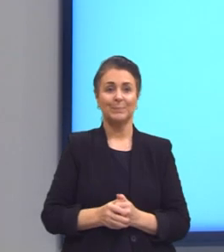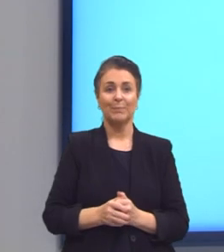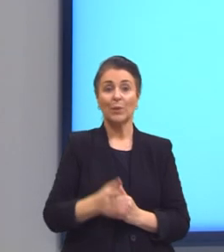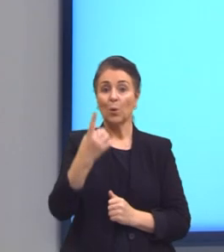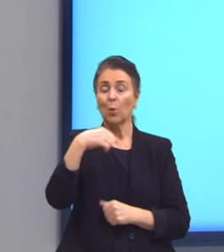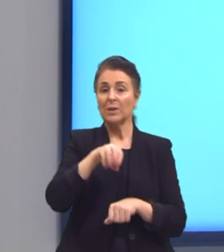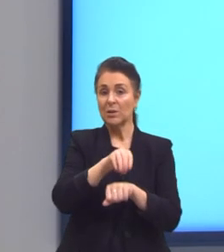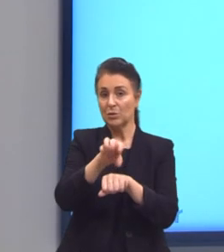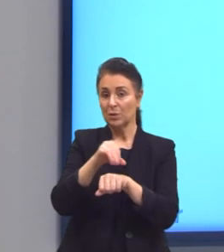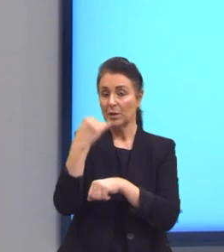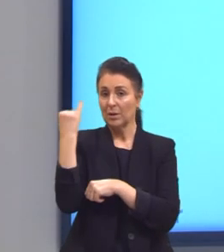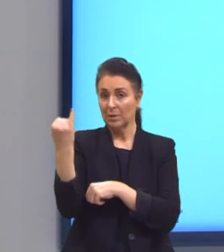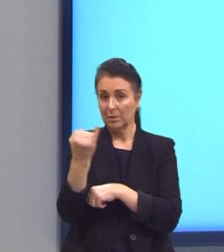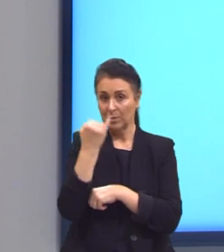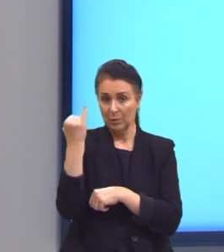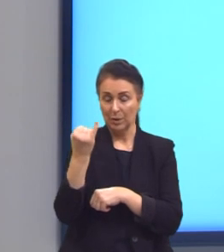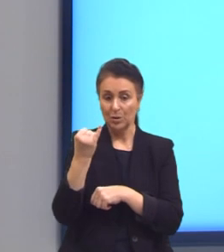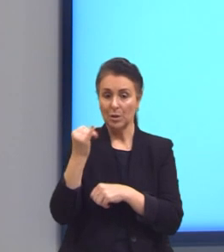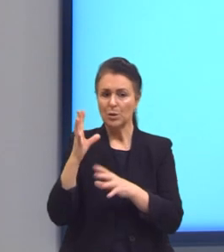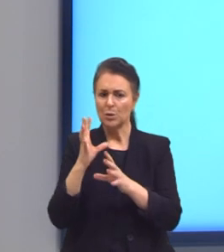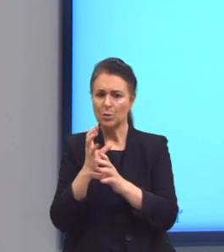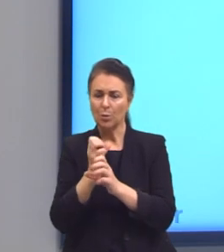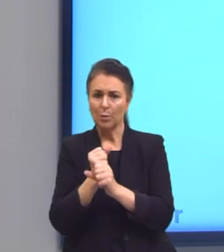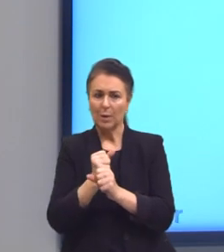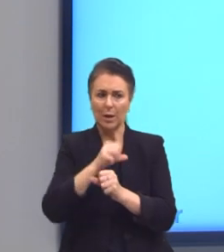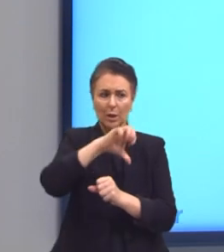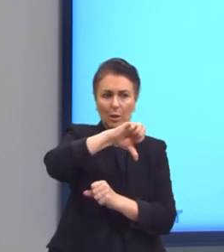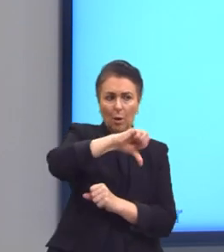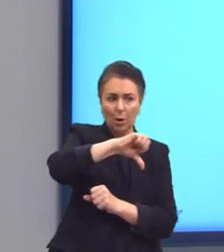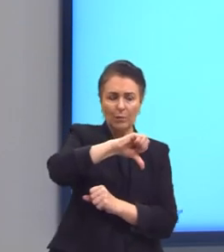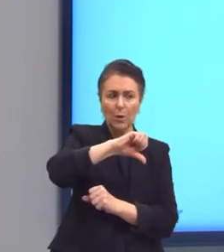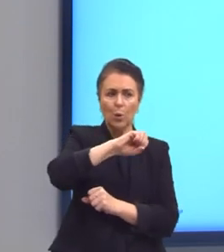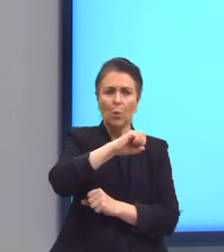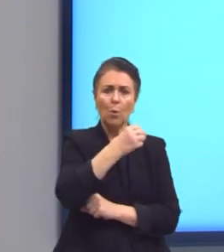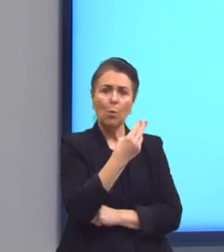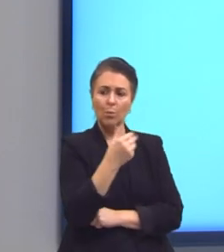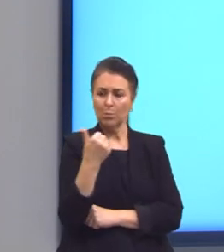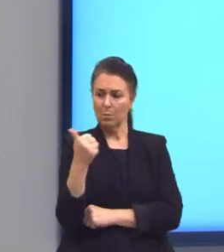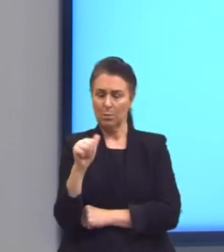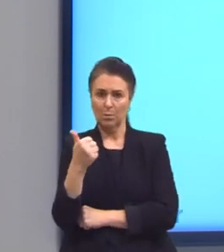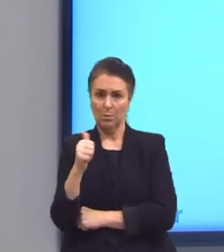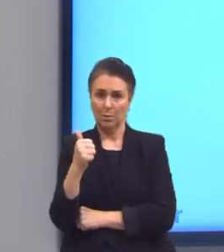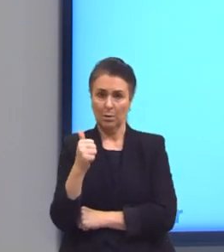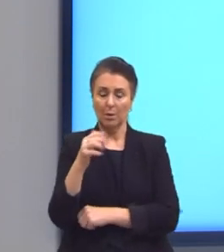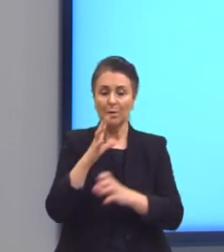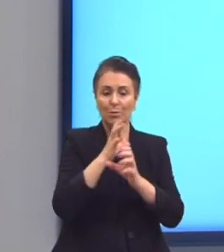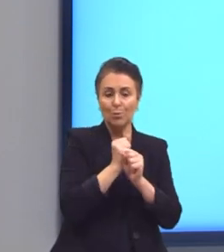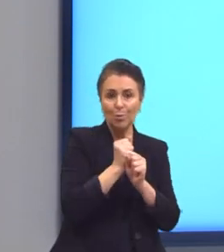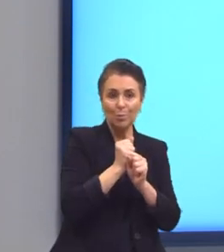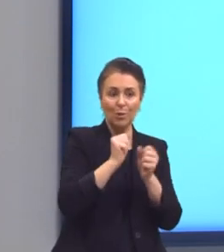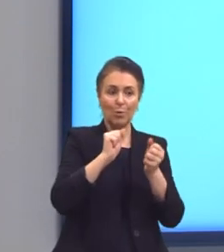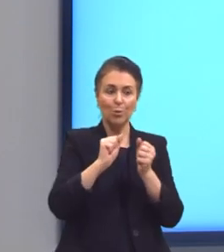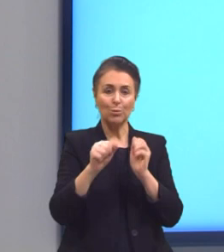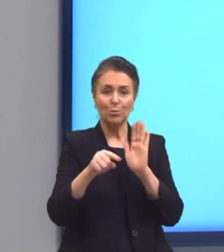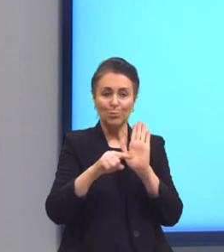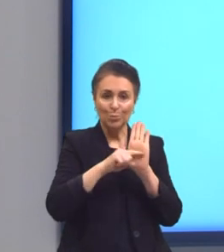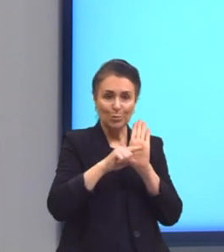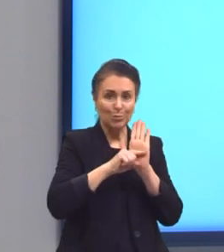Outra dica, então, quando a gente vai somar 9 ou somar 11. Então, a gente pode somar ou subtrair o número 1, né?